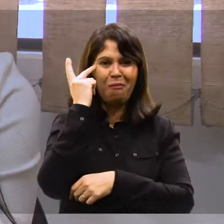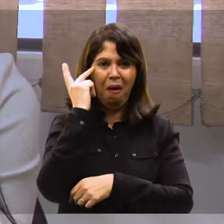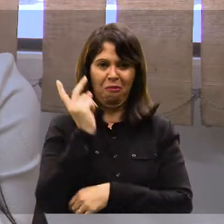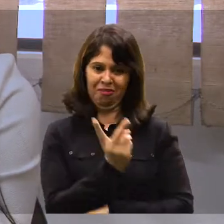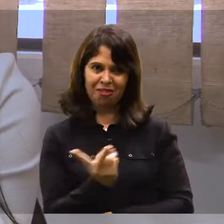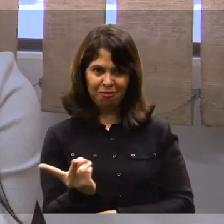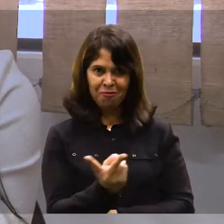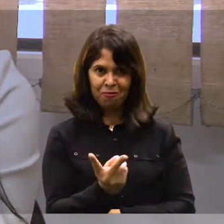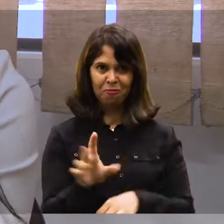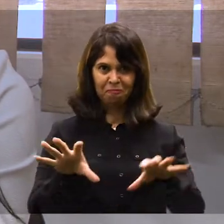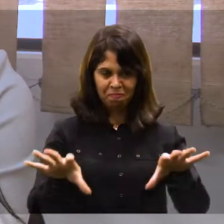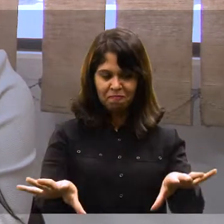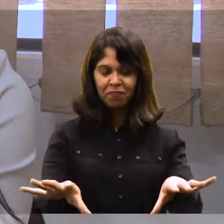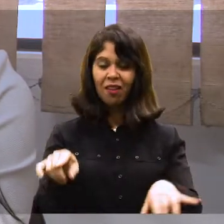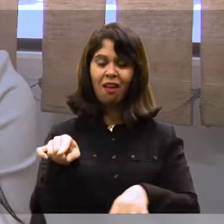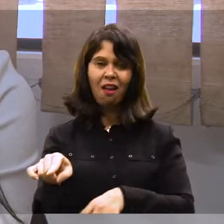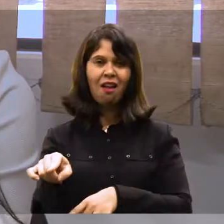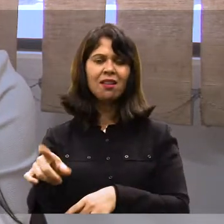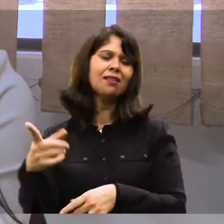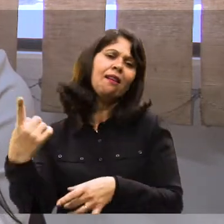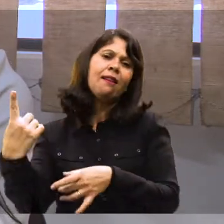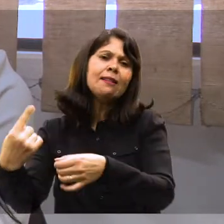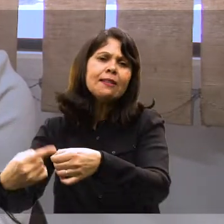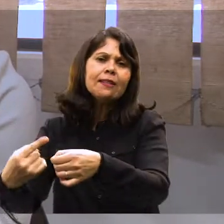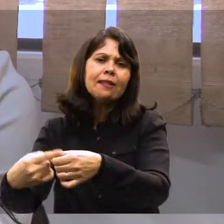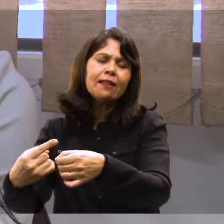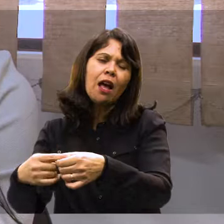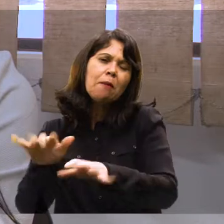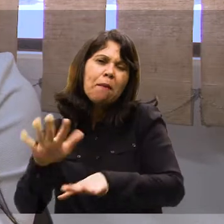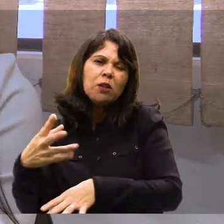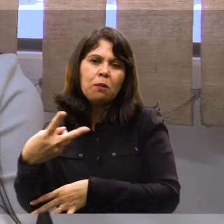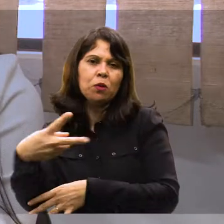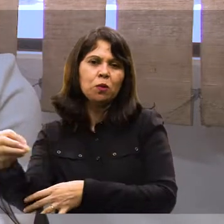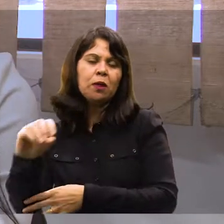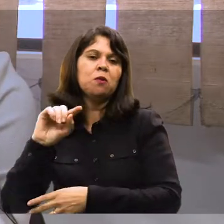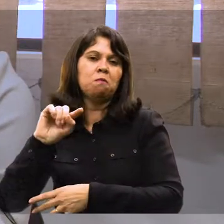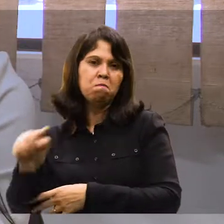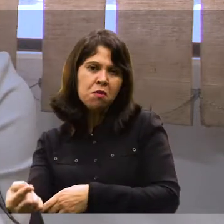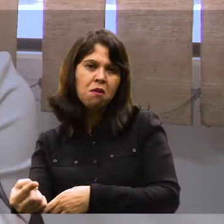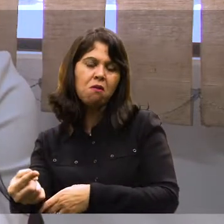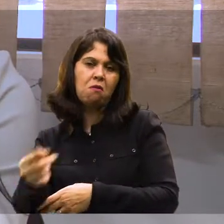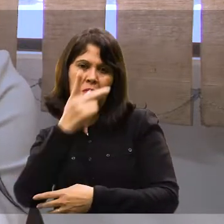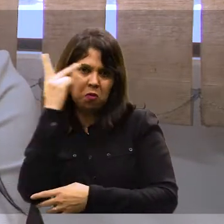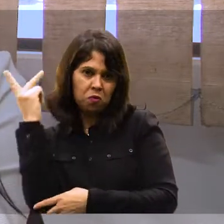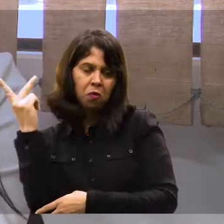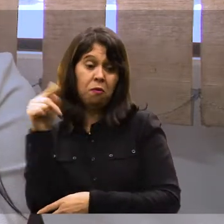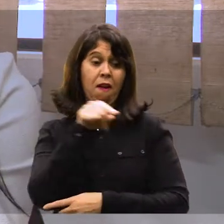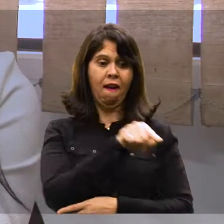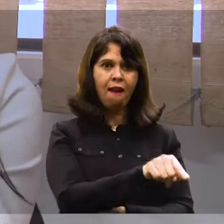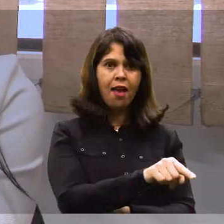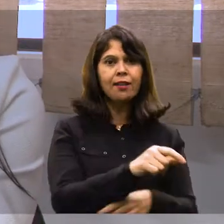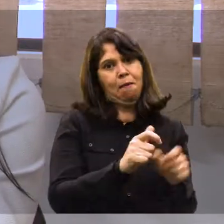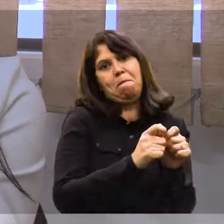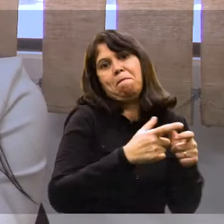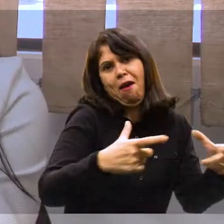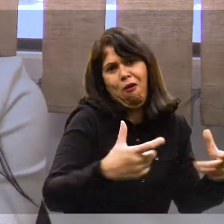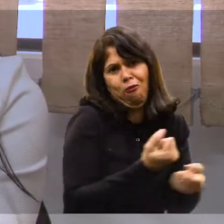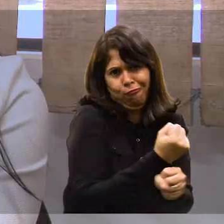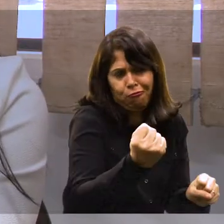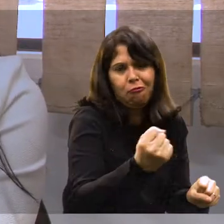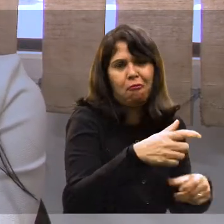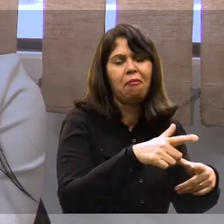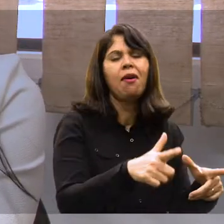estado de São Paulo e é uma cidade, a primeira cidade com 200 mil habitantes e uma outra